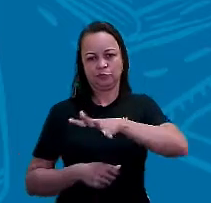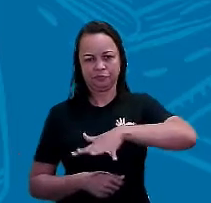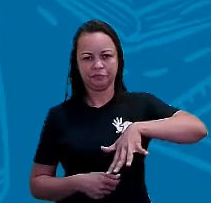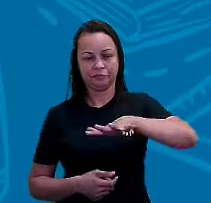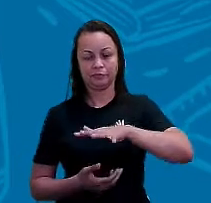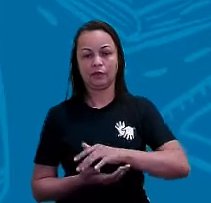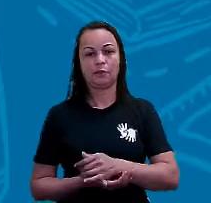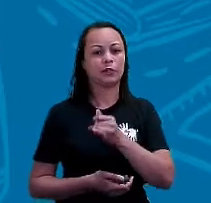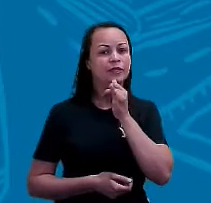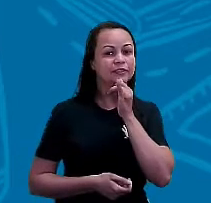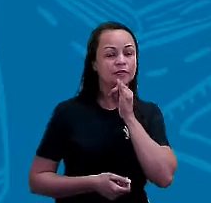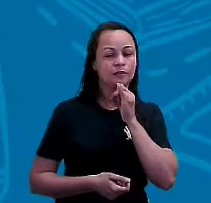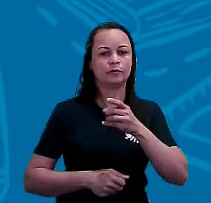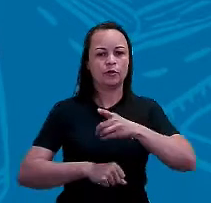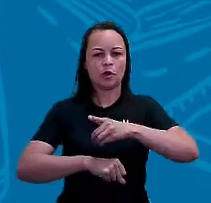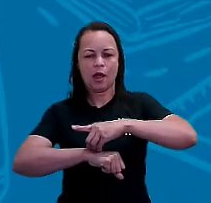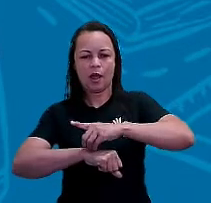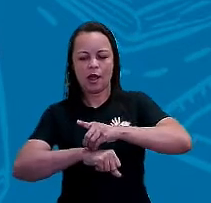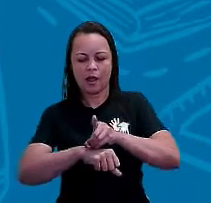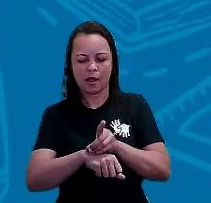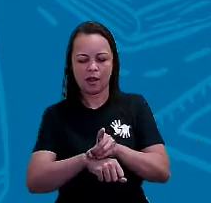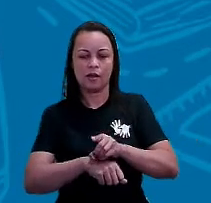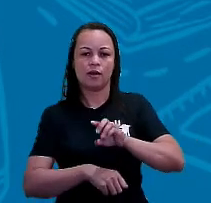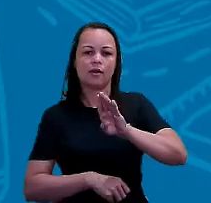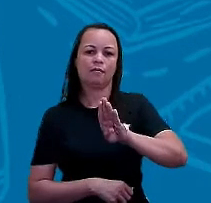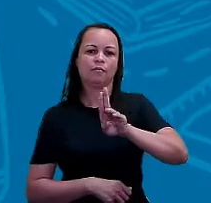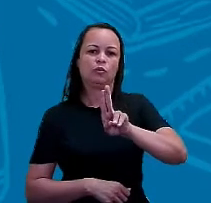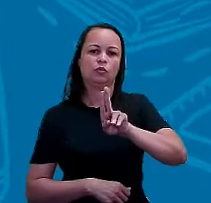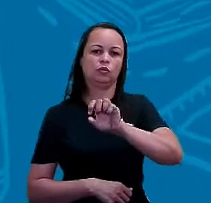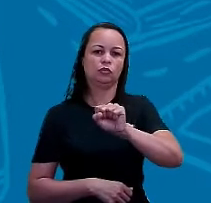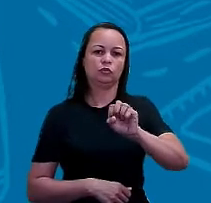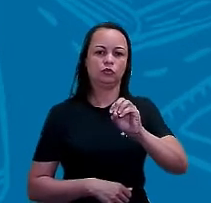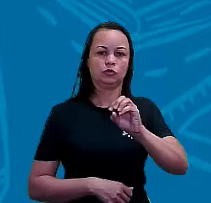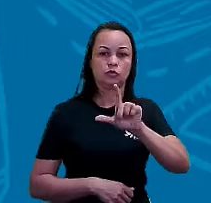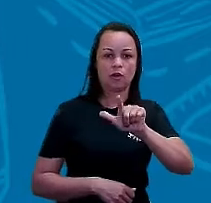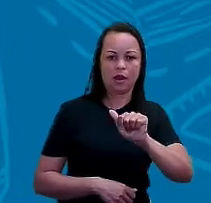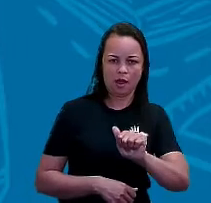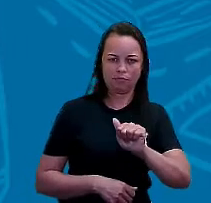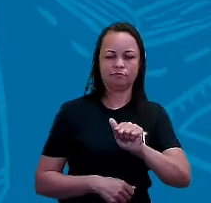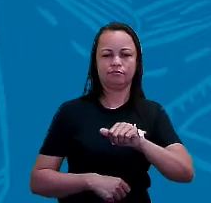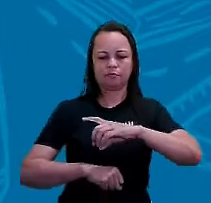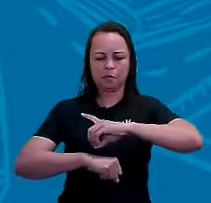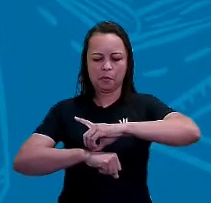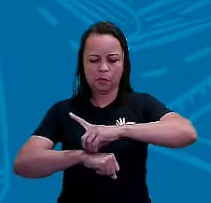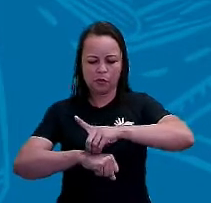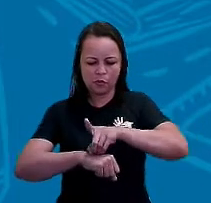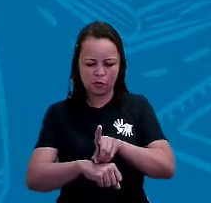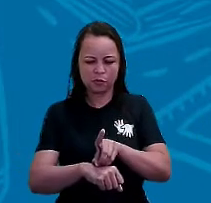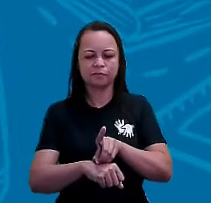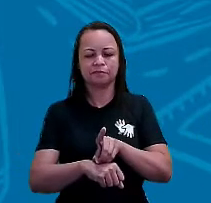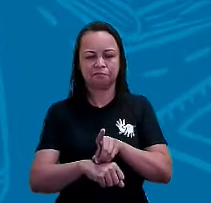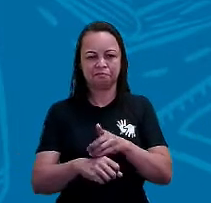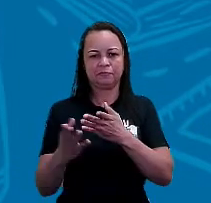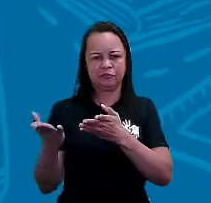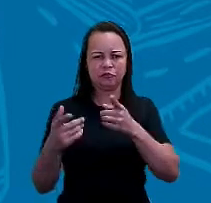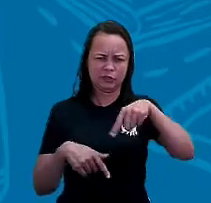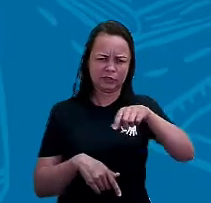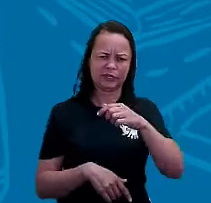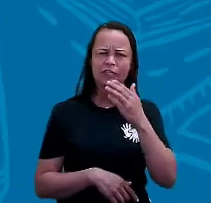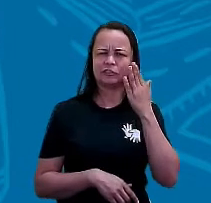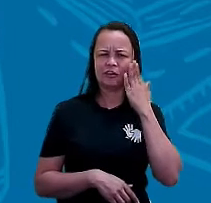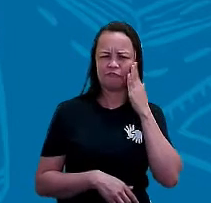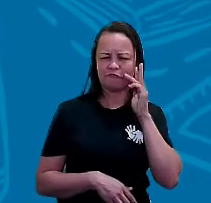né? Como, por exemplo, a bússola. Que eu tenho certeza que muitos de vocês já devem ter ouvido falar na bússola, né?